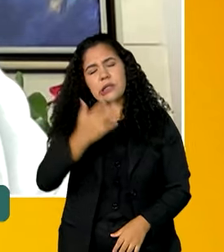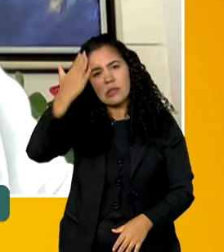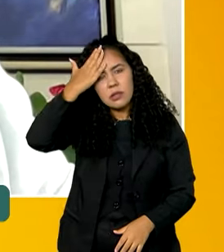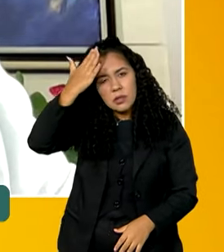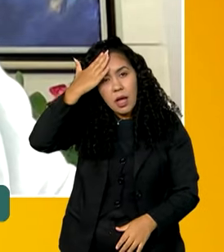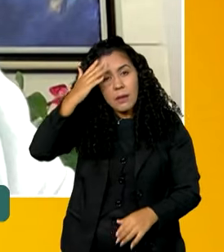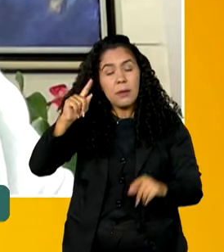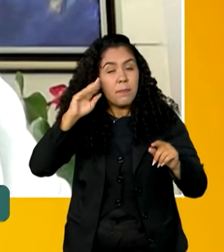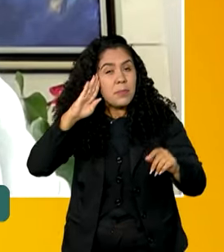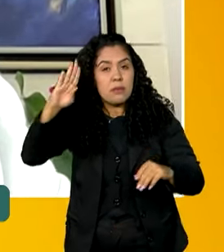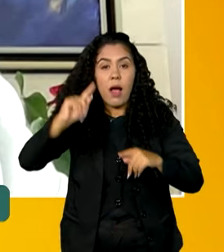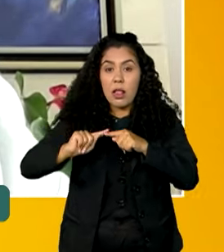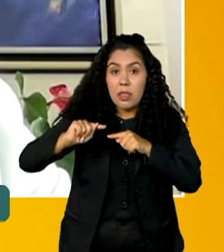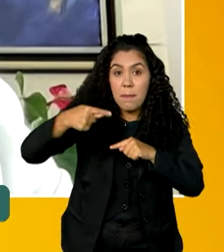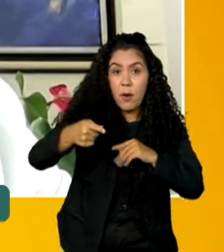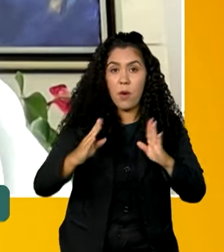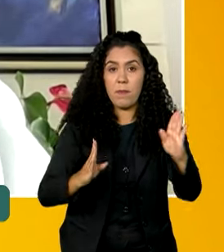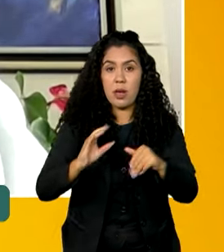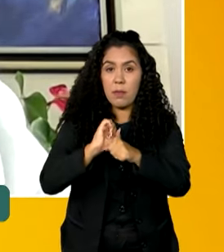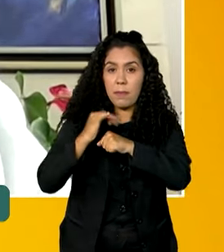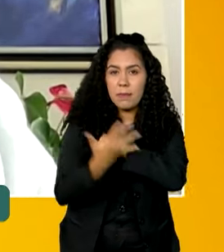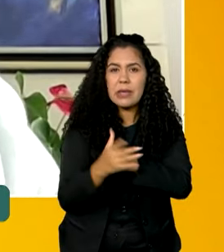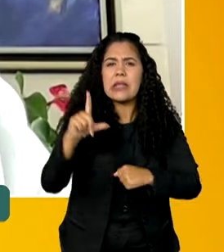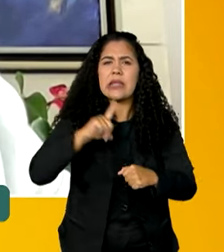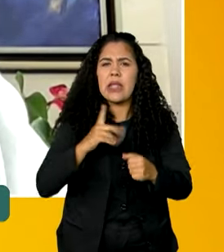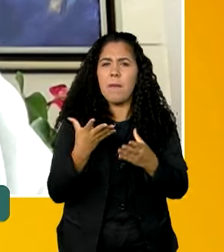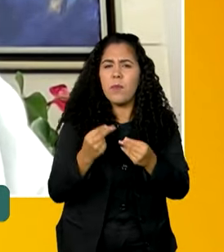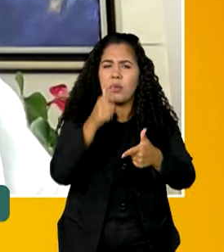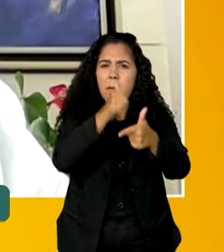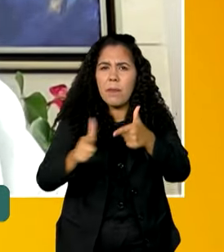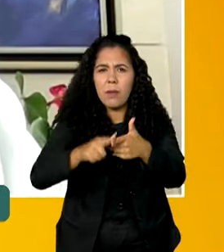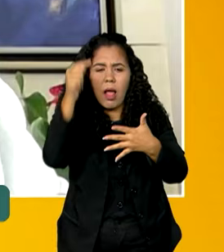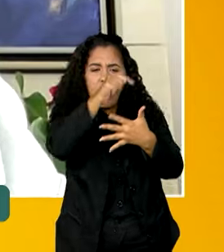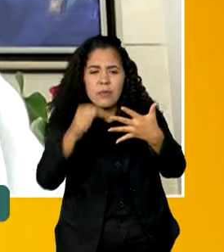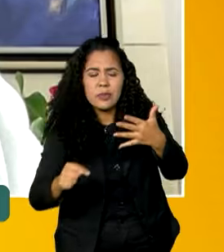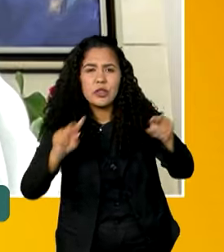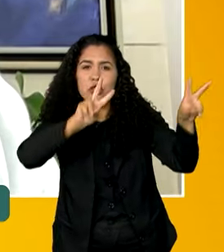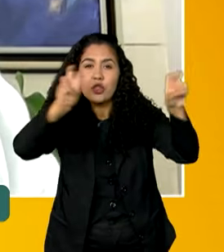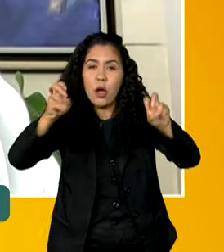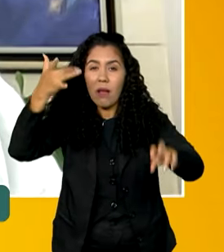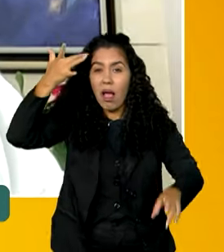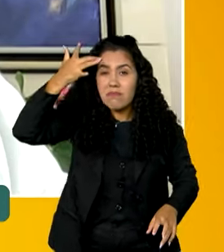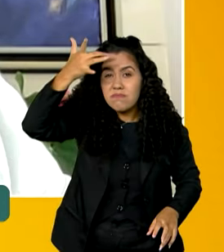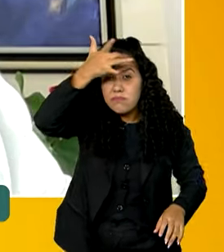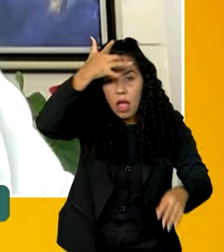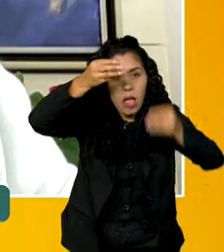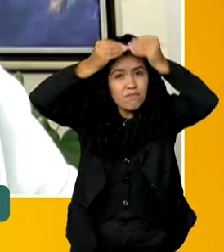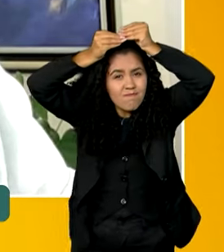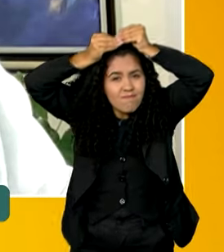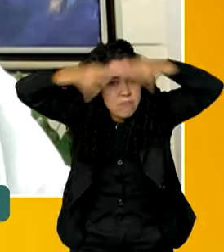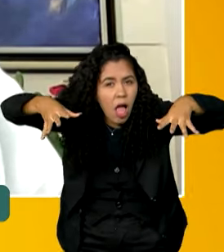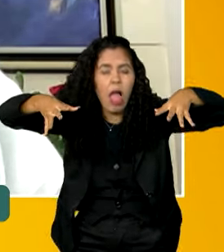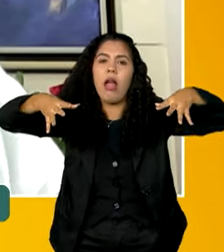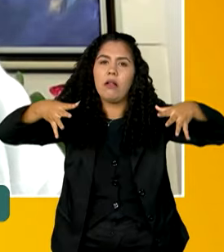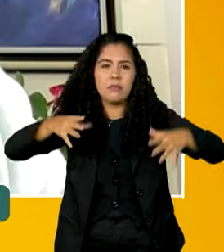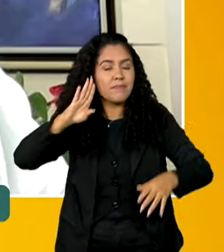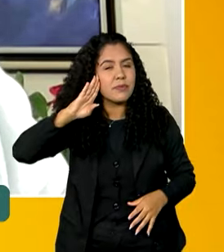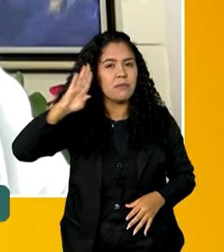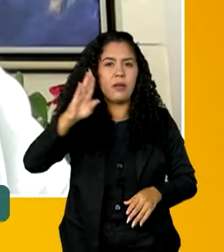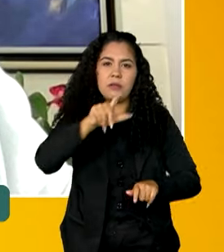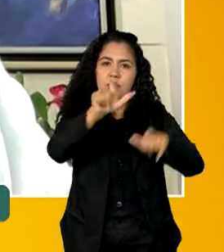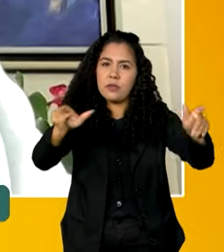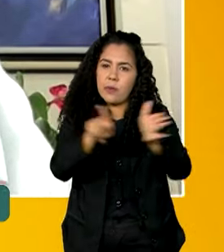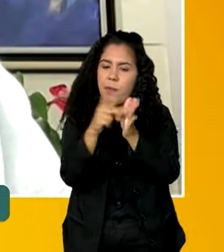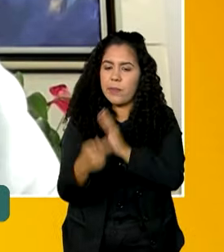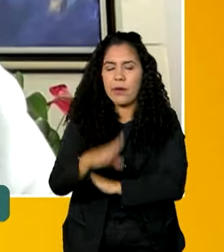no pós-pandemia, há muitas questões relacionadas à saúde mental que afetam os brasileiros